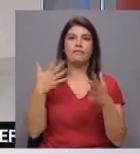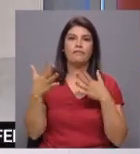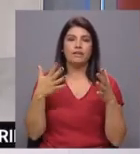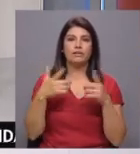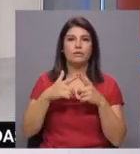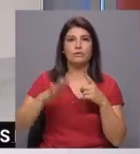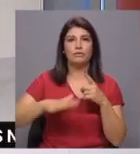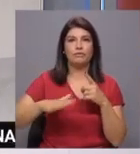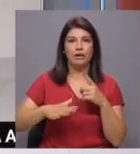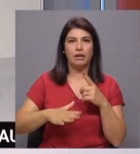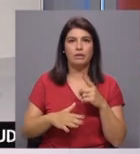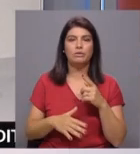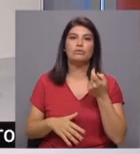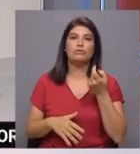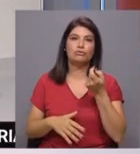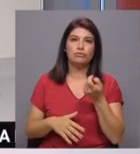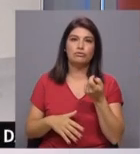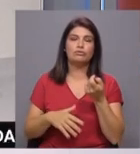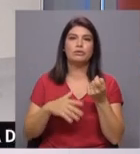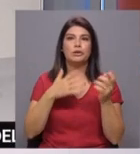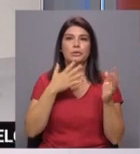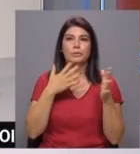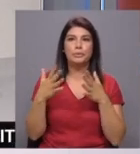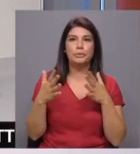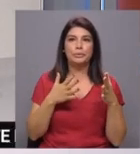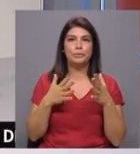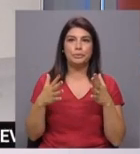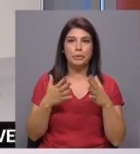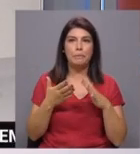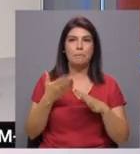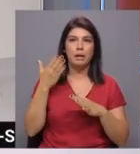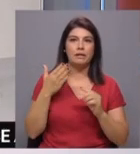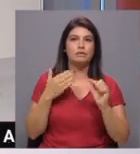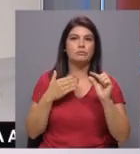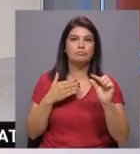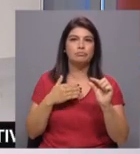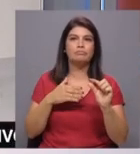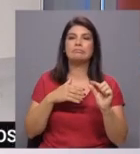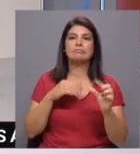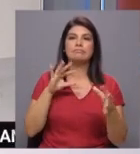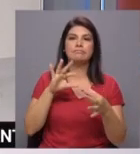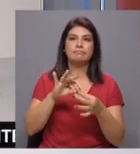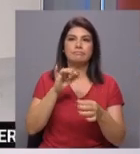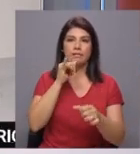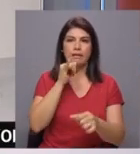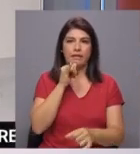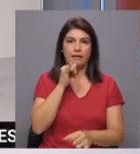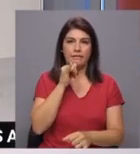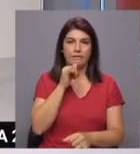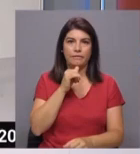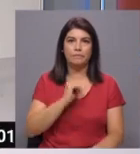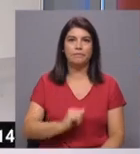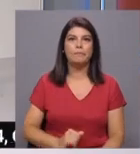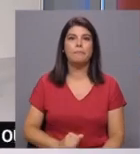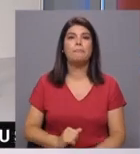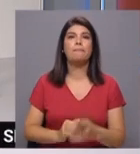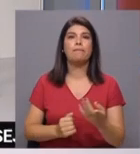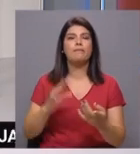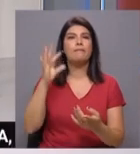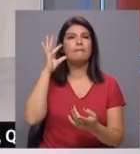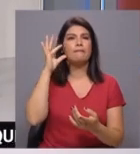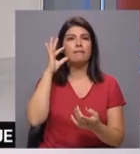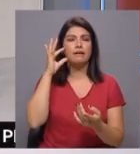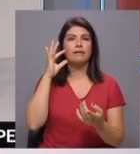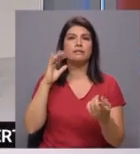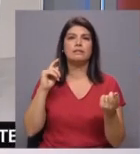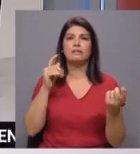quadrante leste, mas a superar por vezes moderado no Algarve, nas terras altas mesmo a superar moderado a forte em alguns períodos, e depois durante a tarde